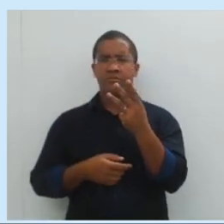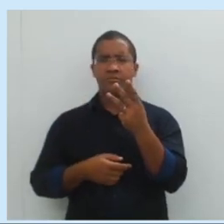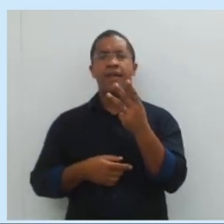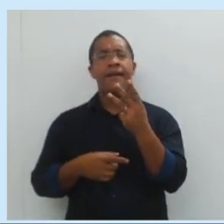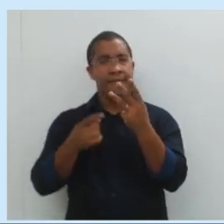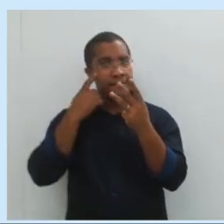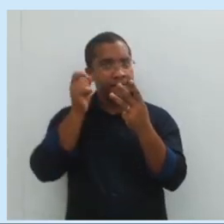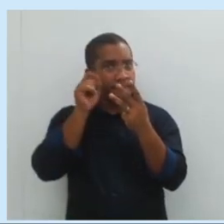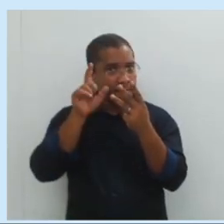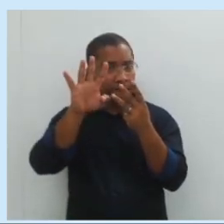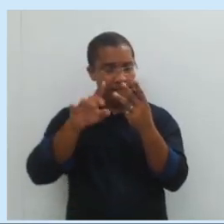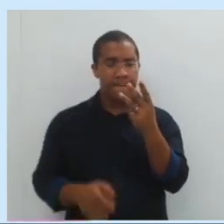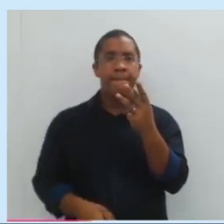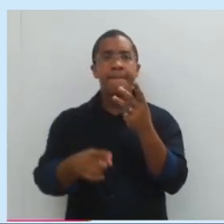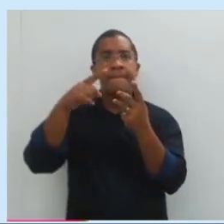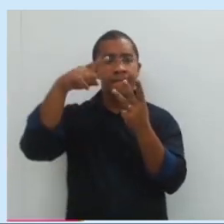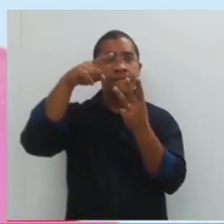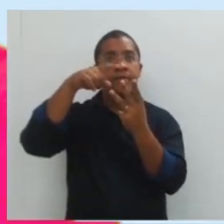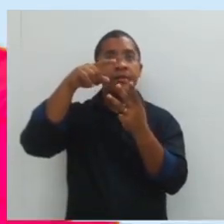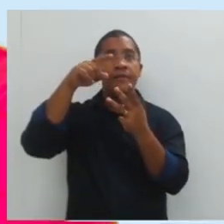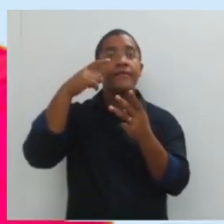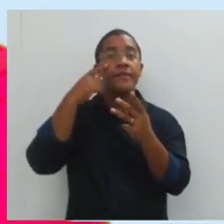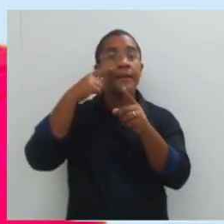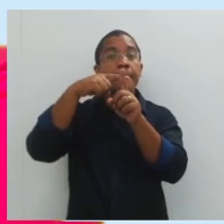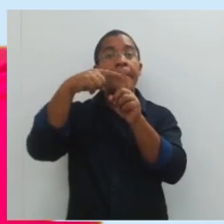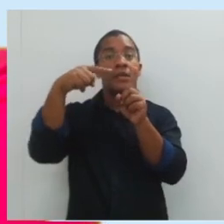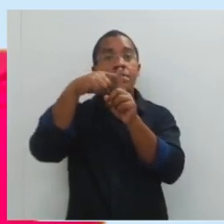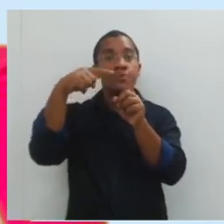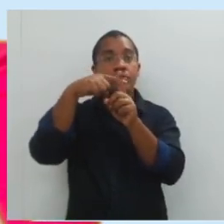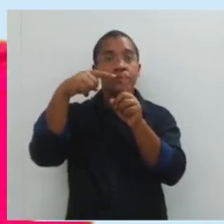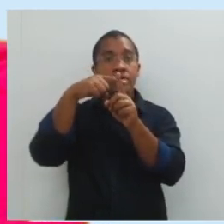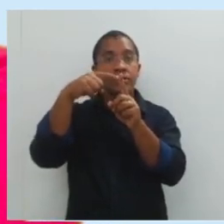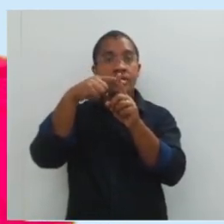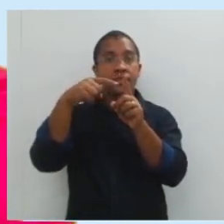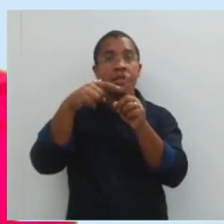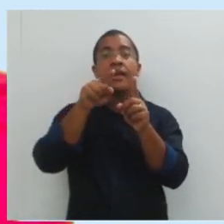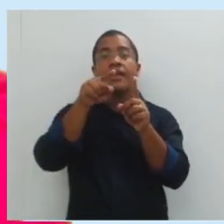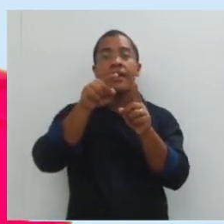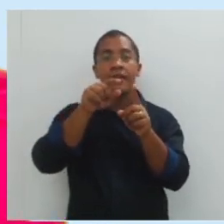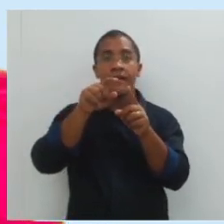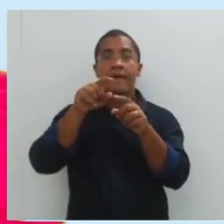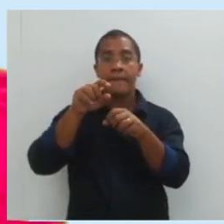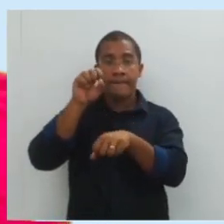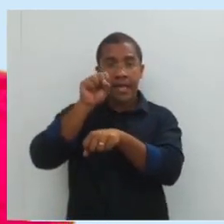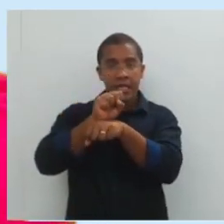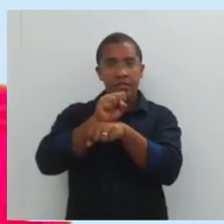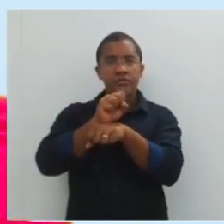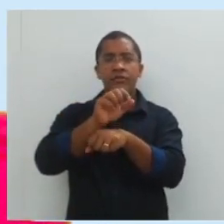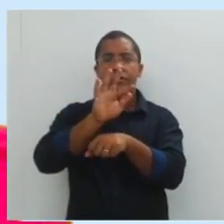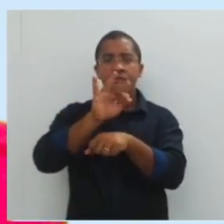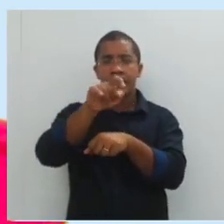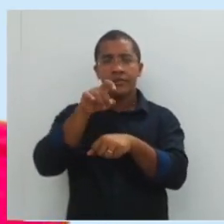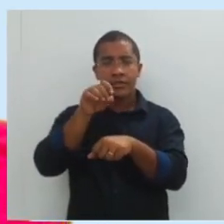Presta bem atenção. Eu tenho aqui no meio, meio, o ponto fixo. O ponto